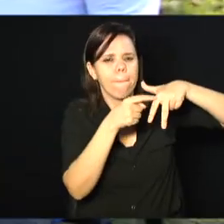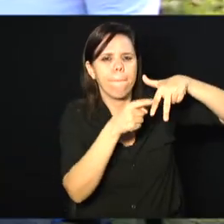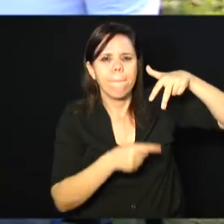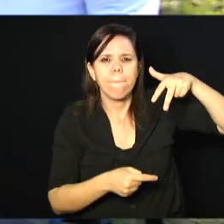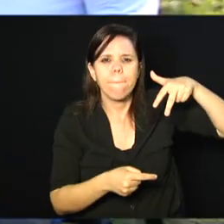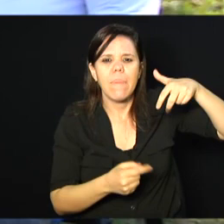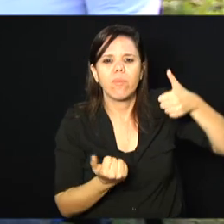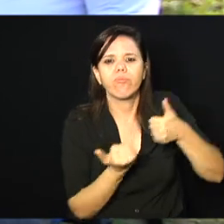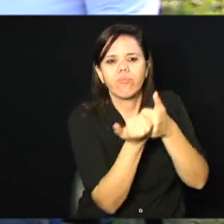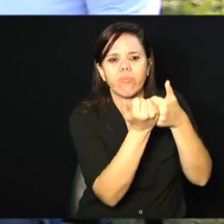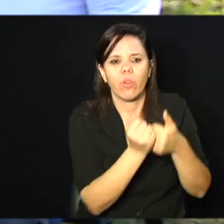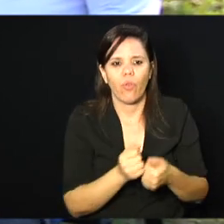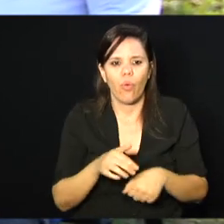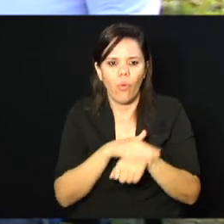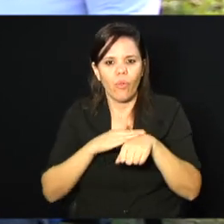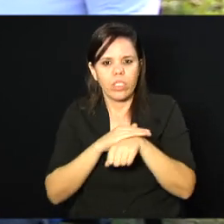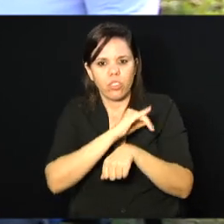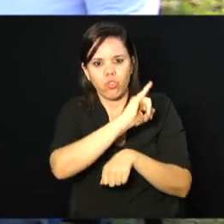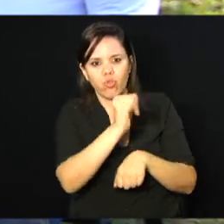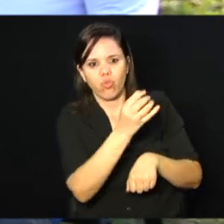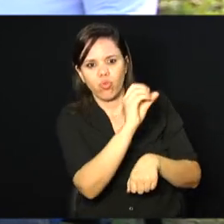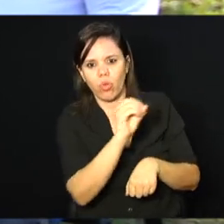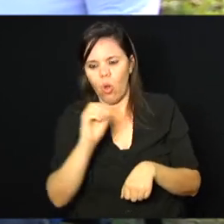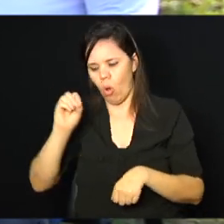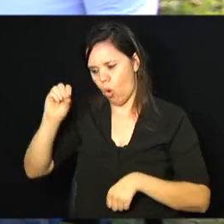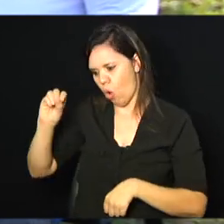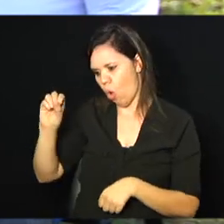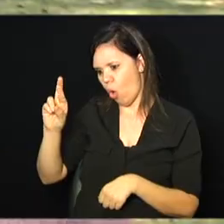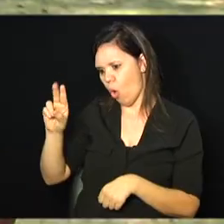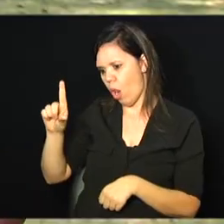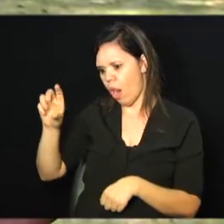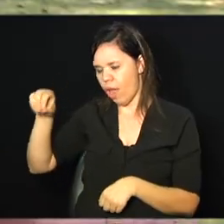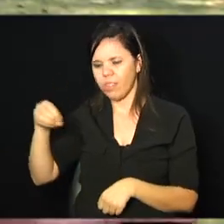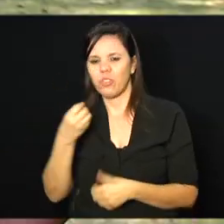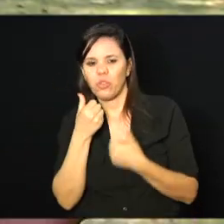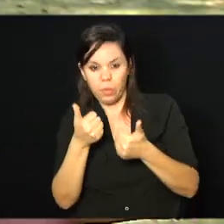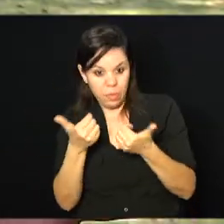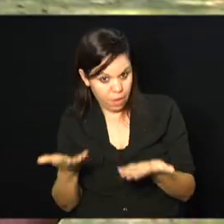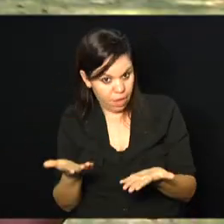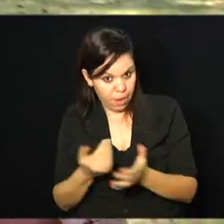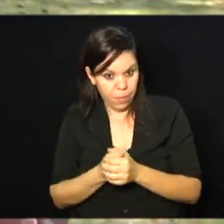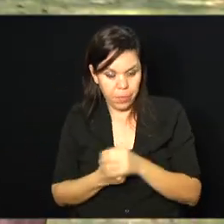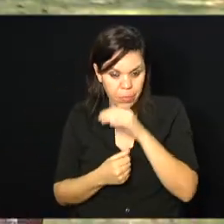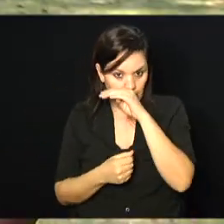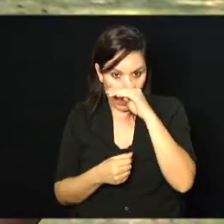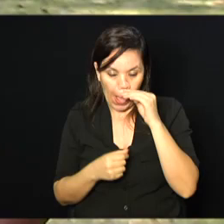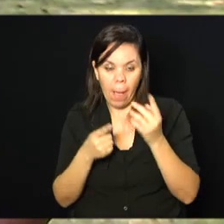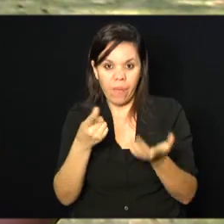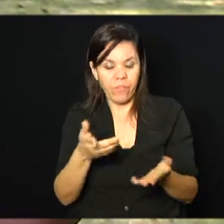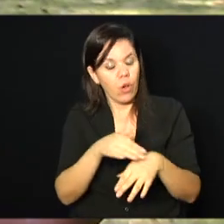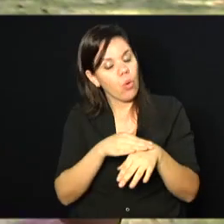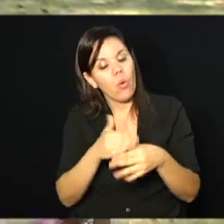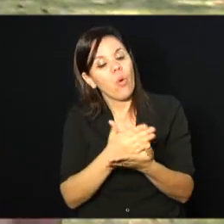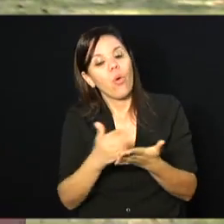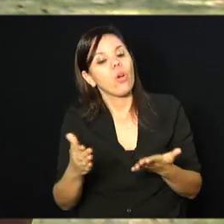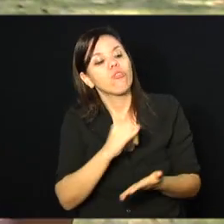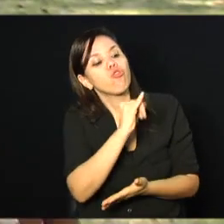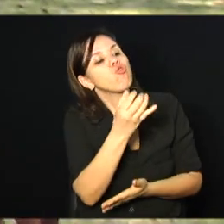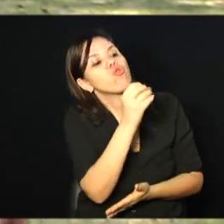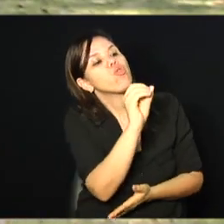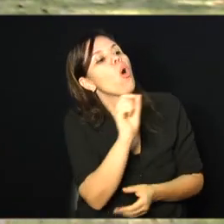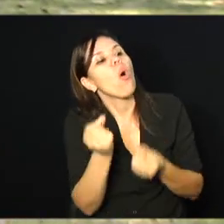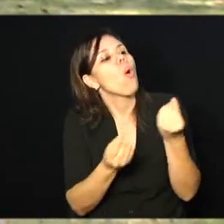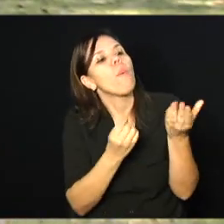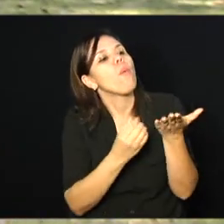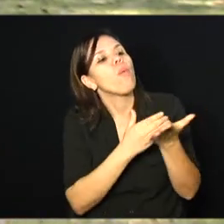o João Marcelo e com o Orlando. Tudo bem? Tudo bem, tudo bem. João, vou começar por você. Como é que nasceu esse projeto tão